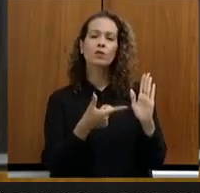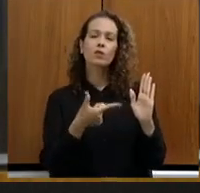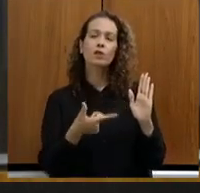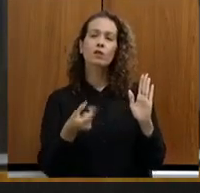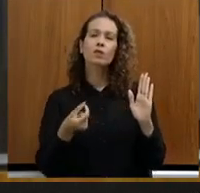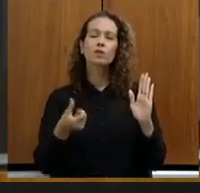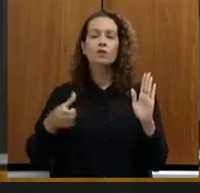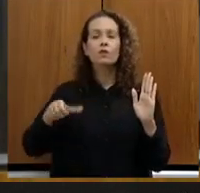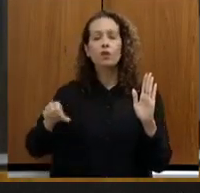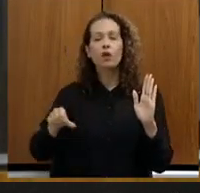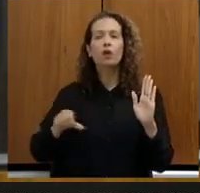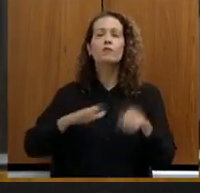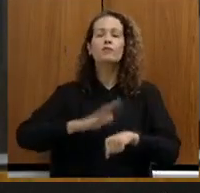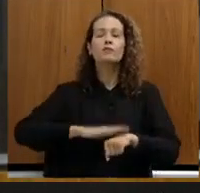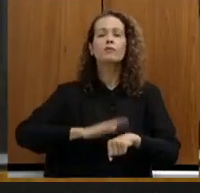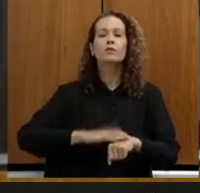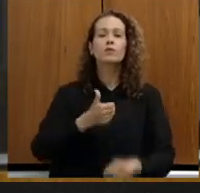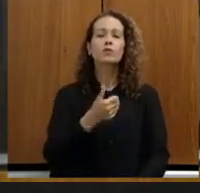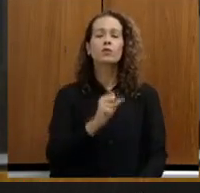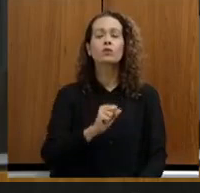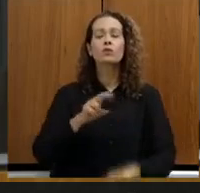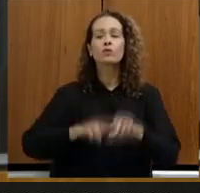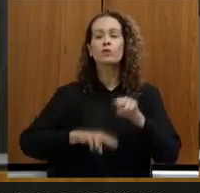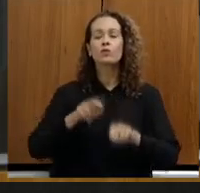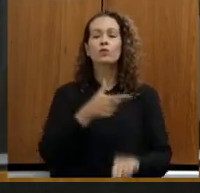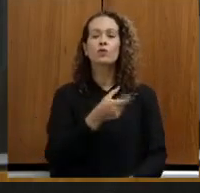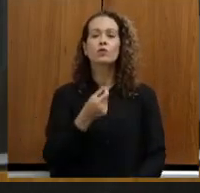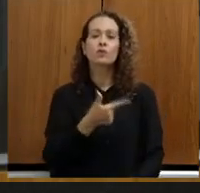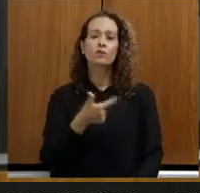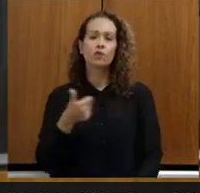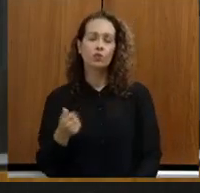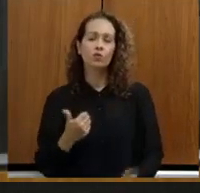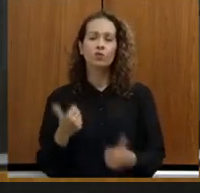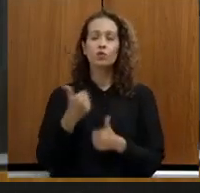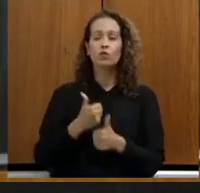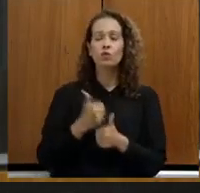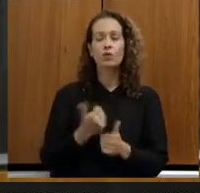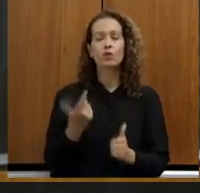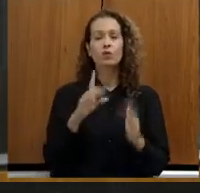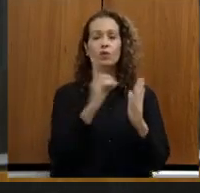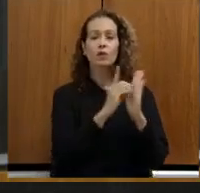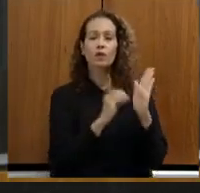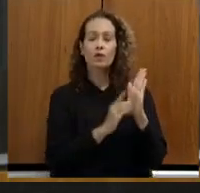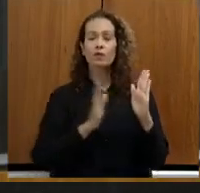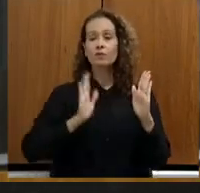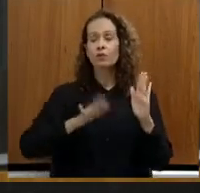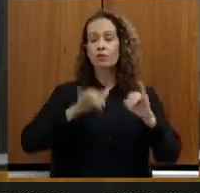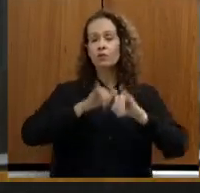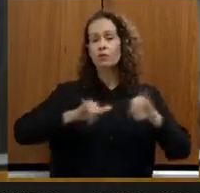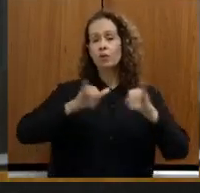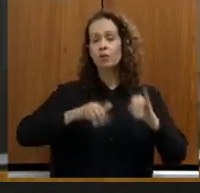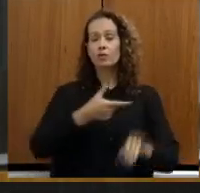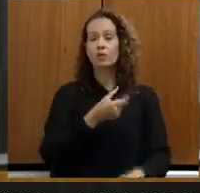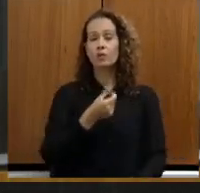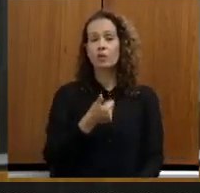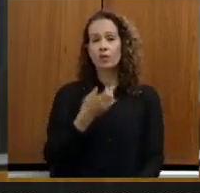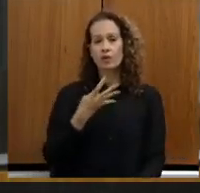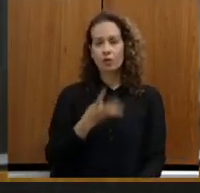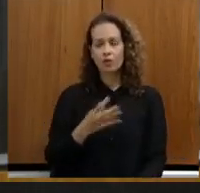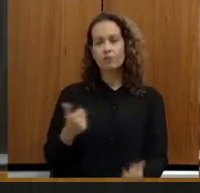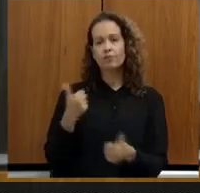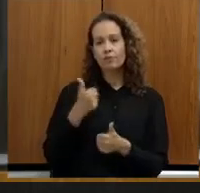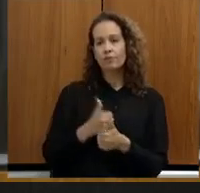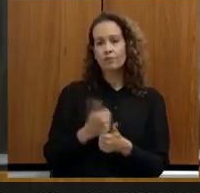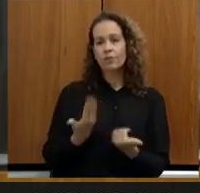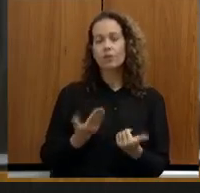publicado em 18 de junho de 2021. Ele vem substituir um decreto que havia sido publicado em 2014. É um decreto